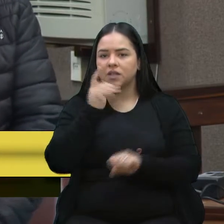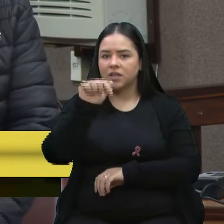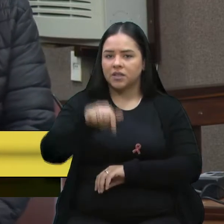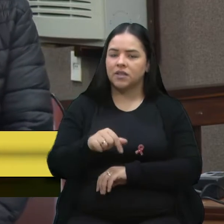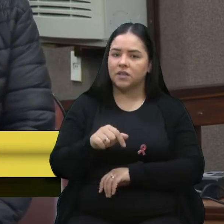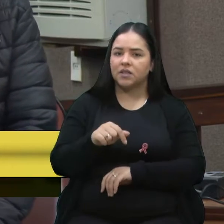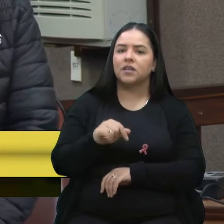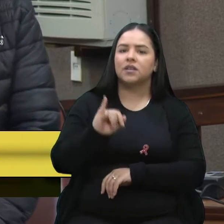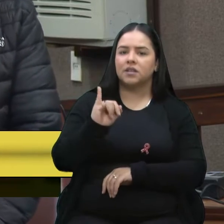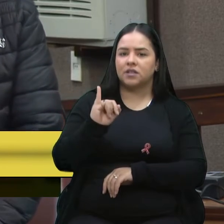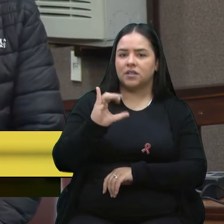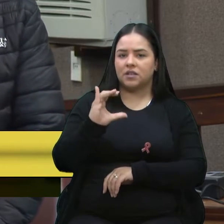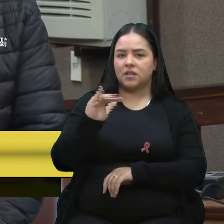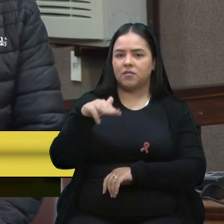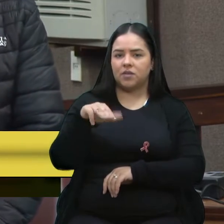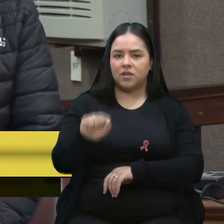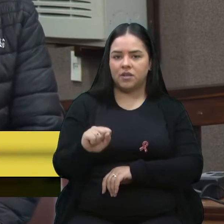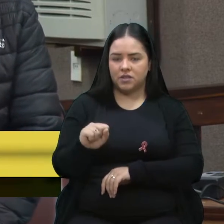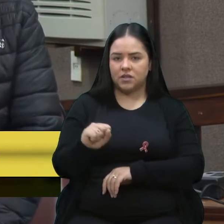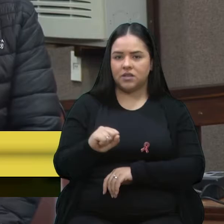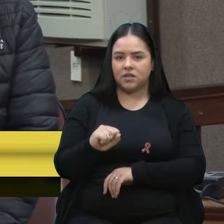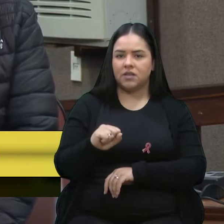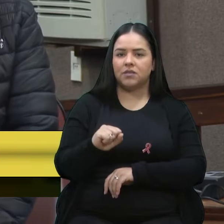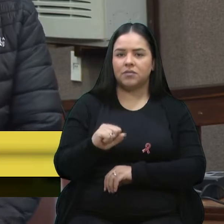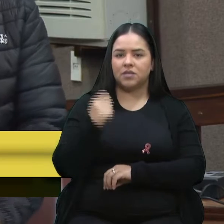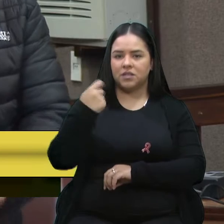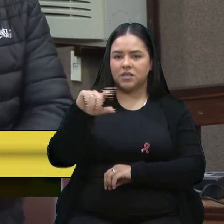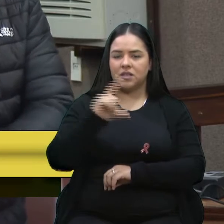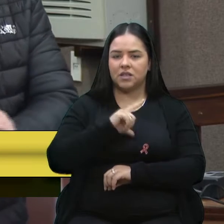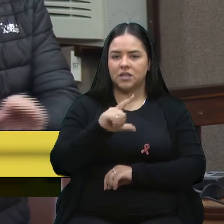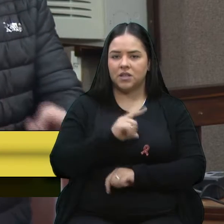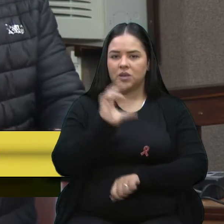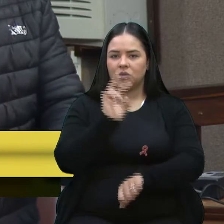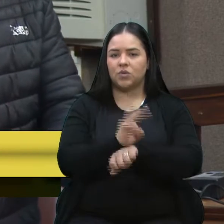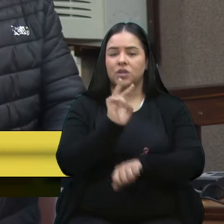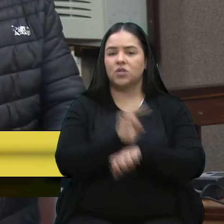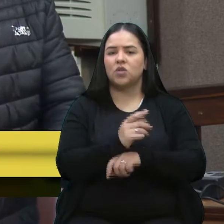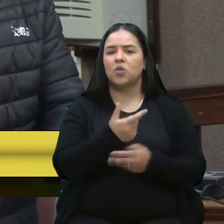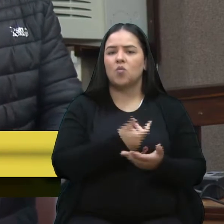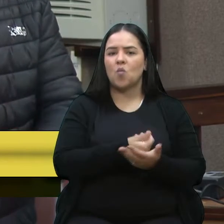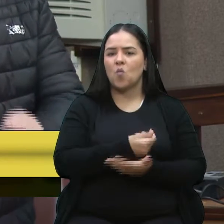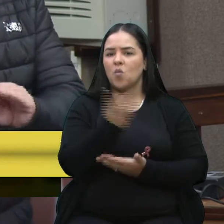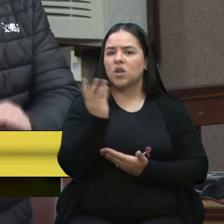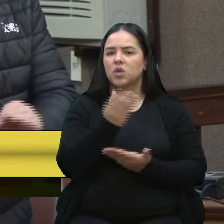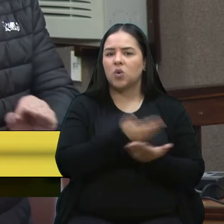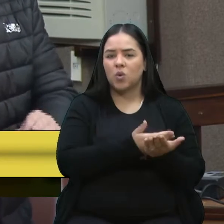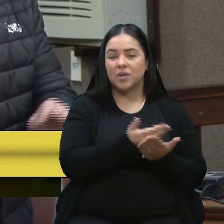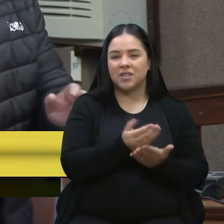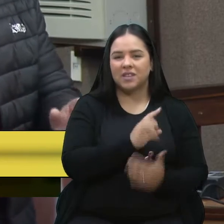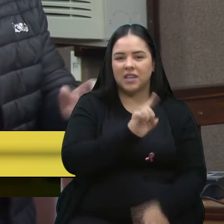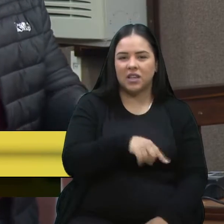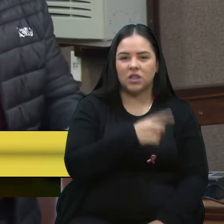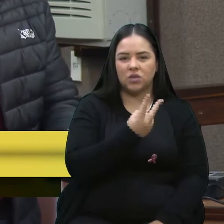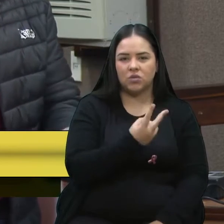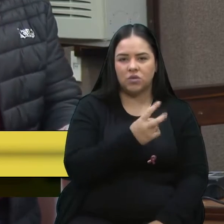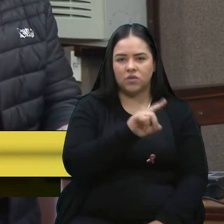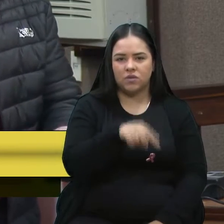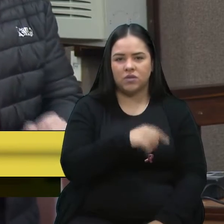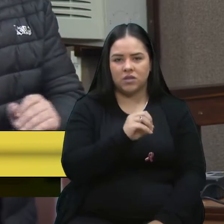que o ICMS fosse cobrado em cima do valor da refinaria, que seria de R$,05.